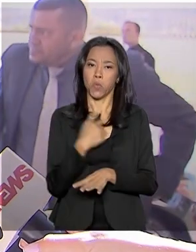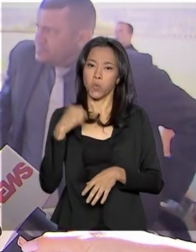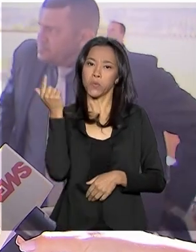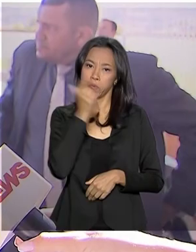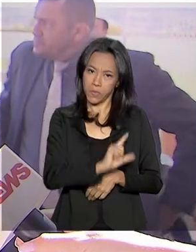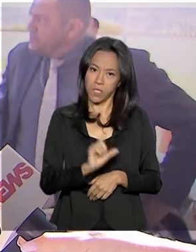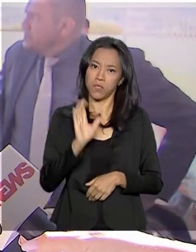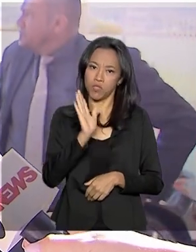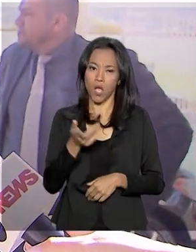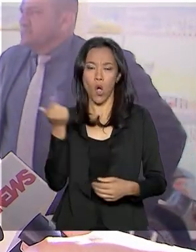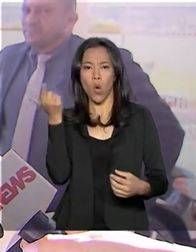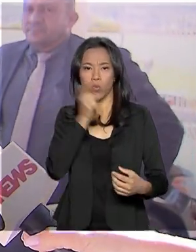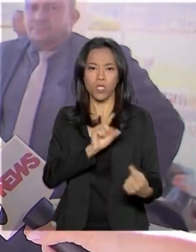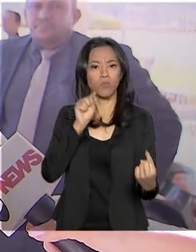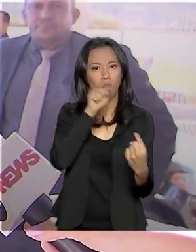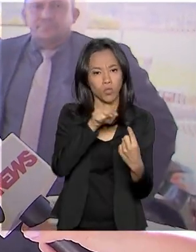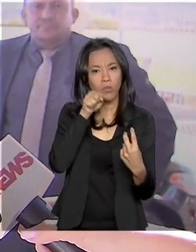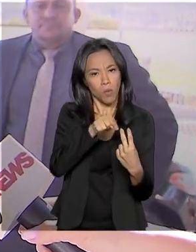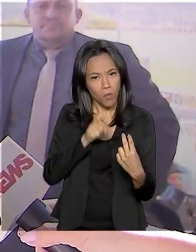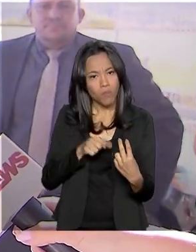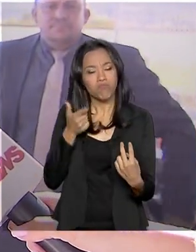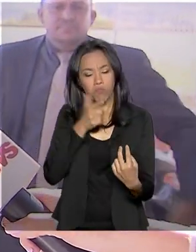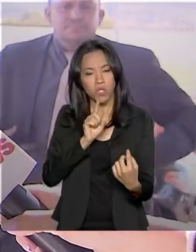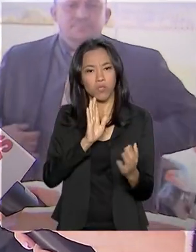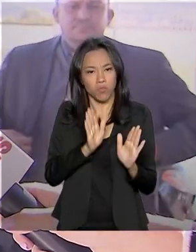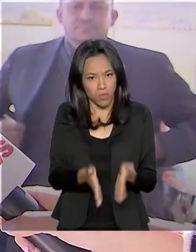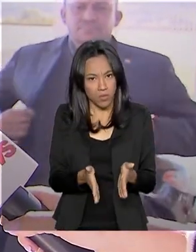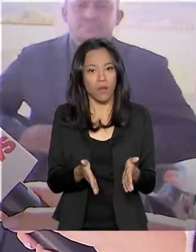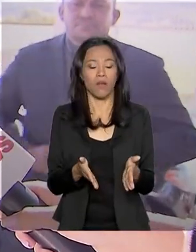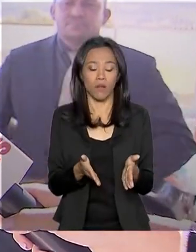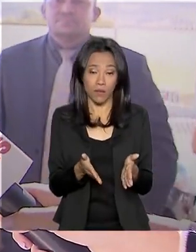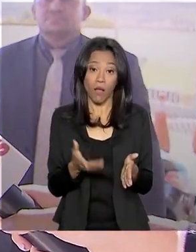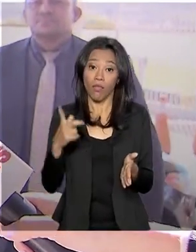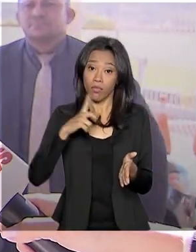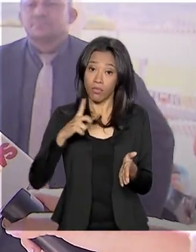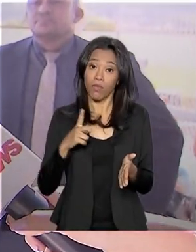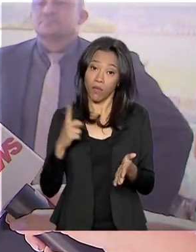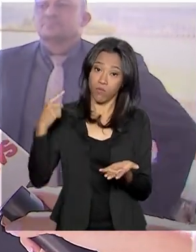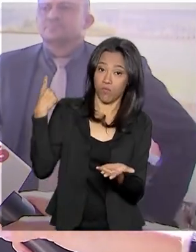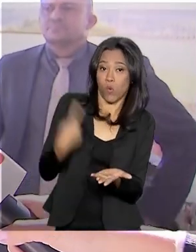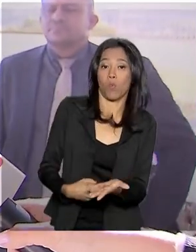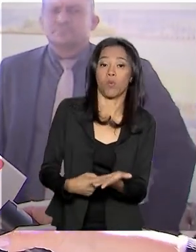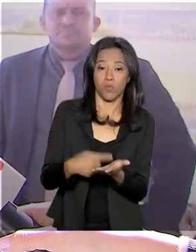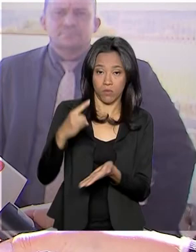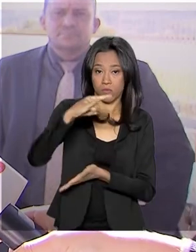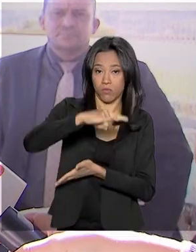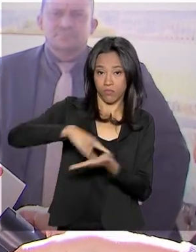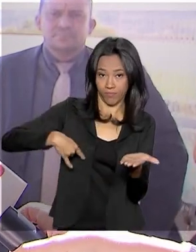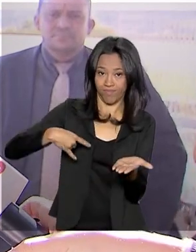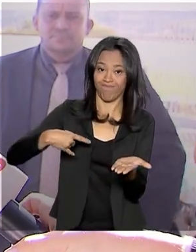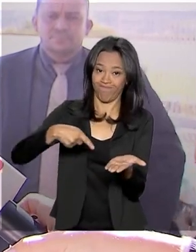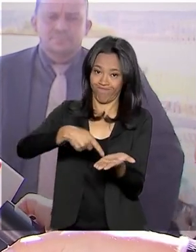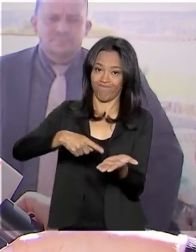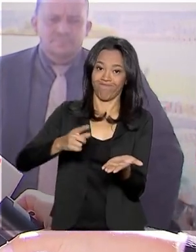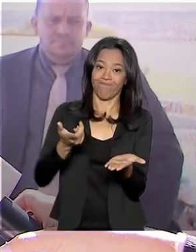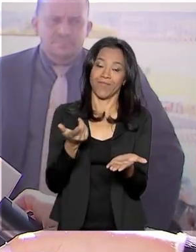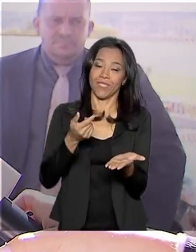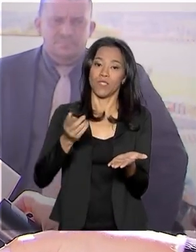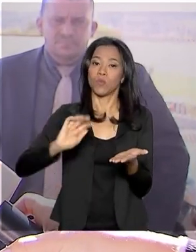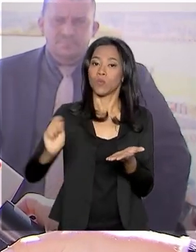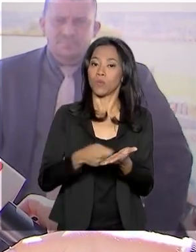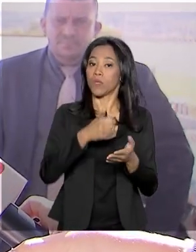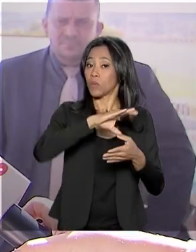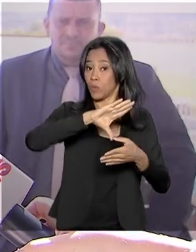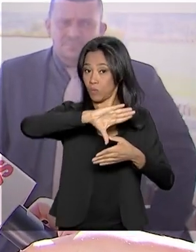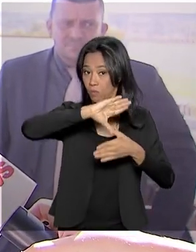atingiu todos os objetivos. No meio do caminho, no meio do evento, houve a concretização do Mercosul. As informações que eu tenho foram as melhores